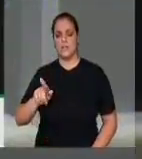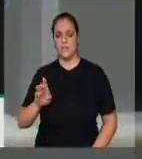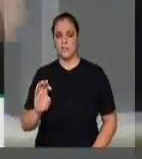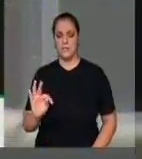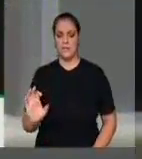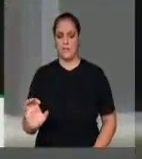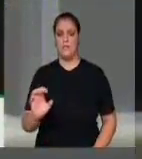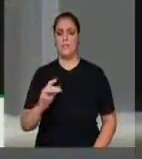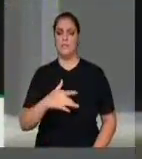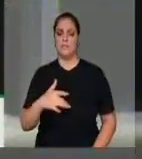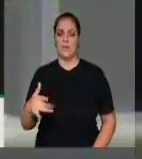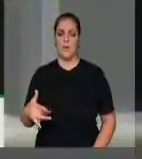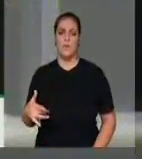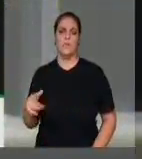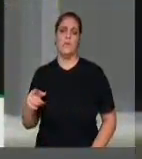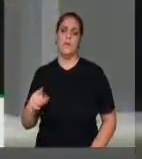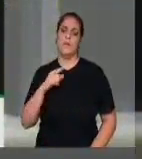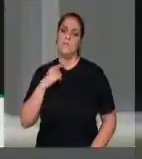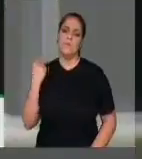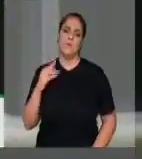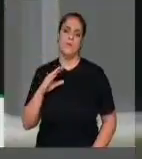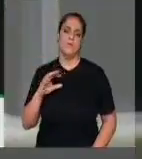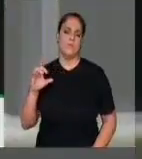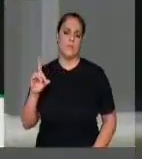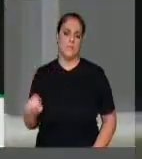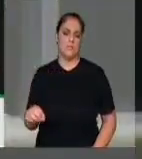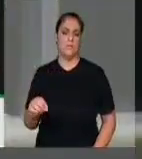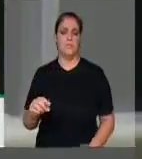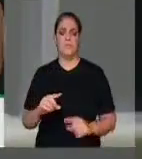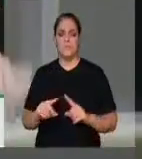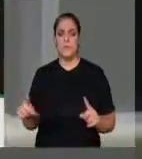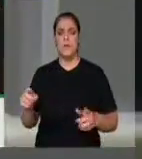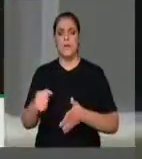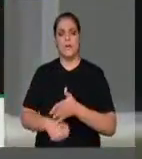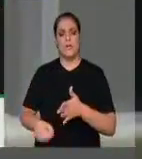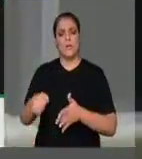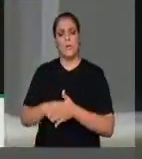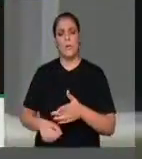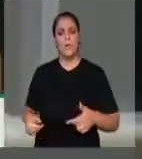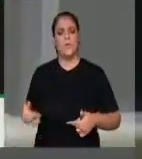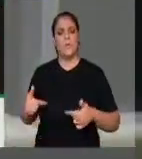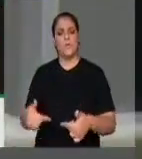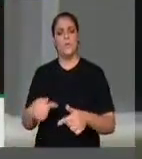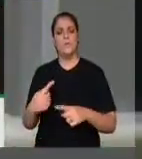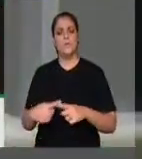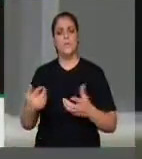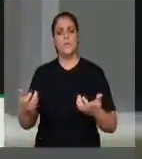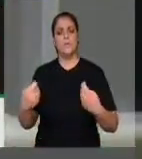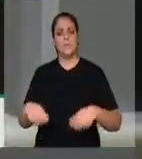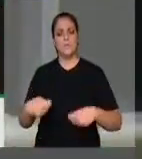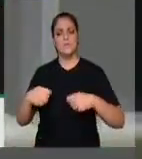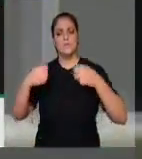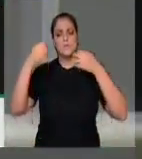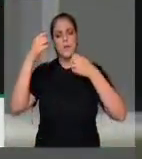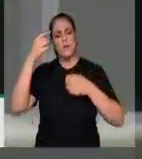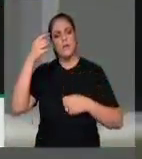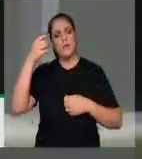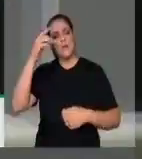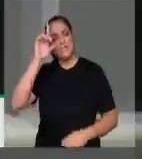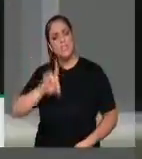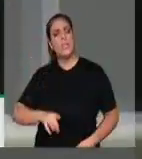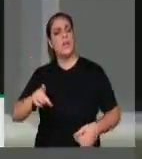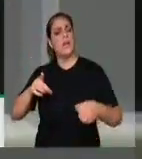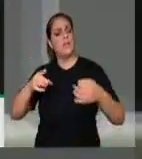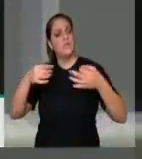Saúde, que nos deixou precocemente. É uma peregrinação por dignidade e reconhecimento, por